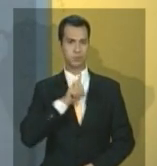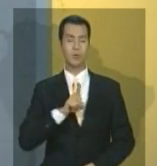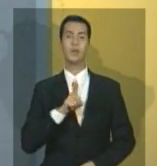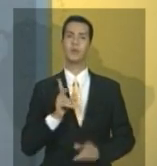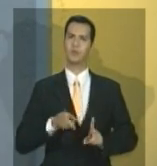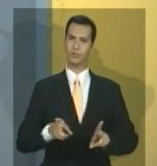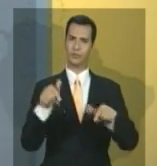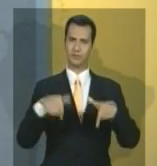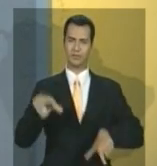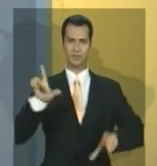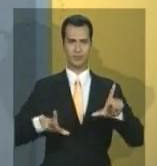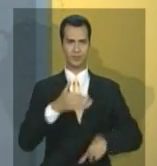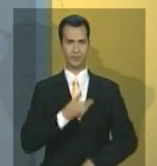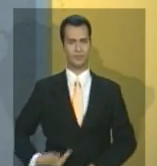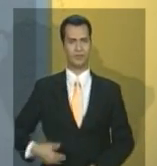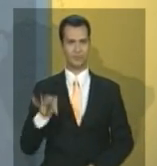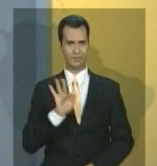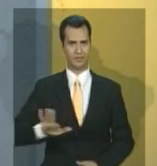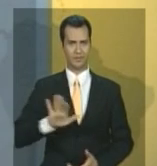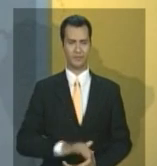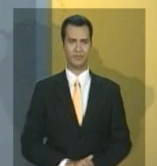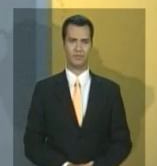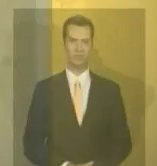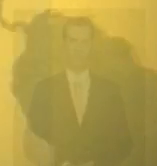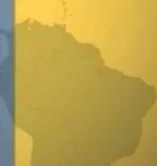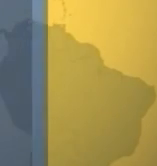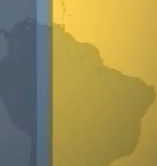Continue com a gente, NBR, a TV do Governo Federal.